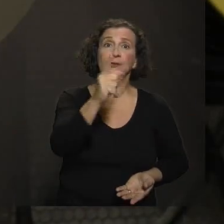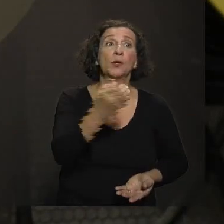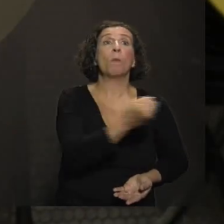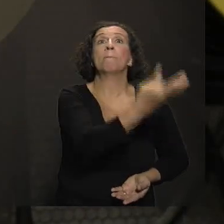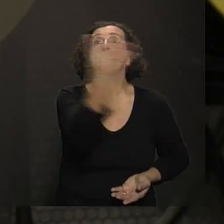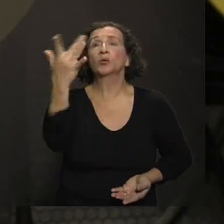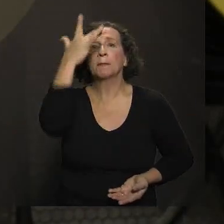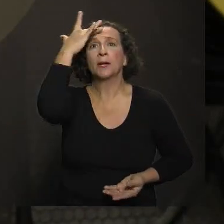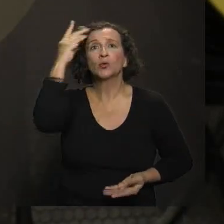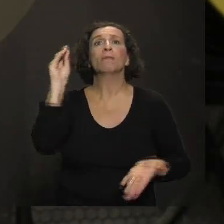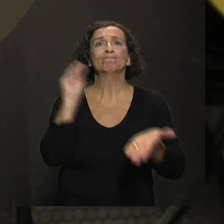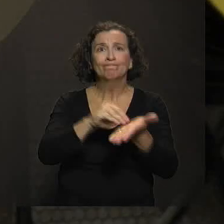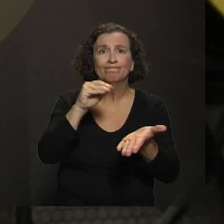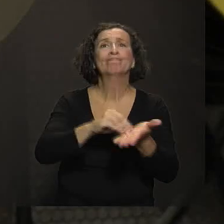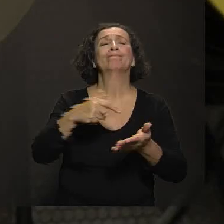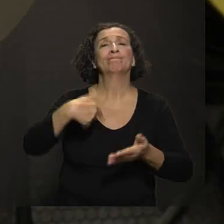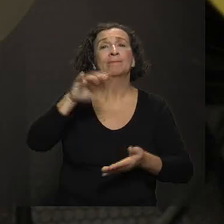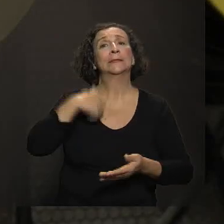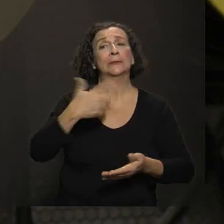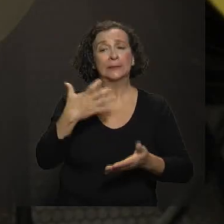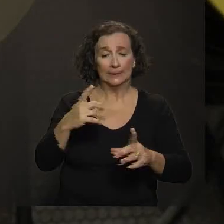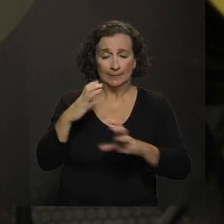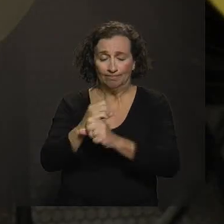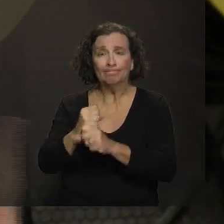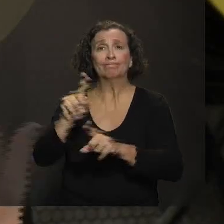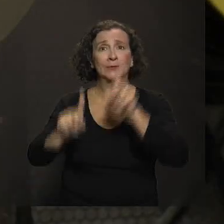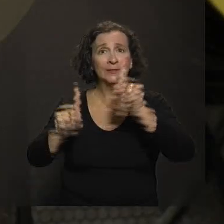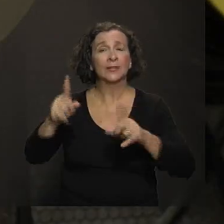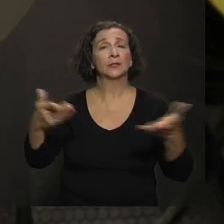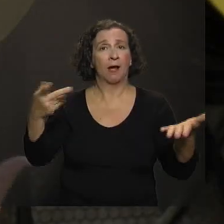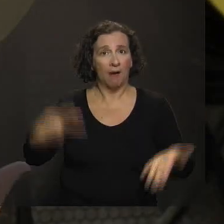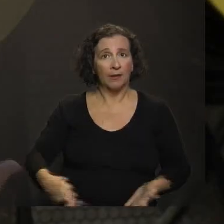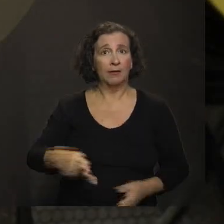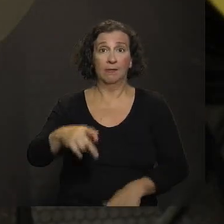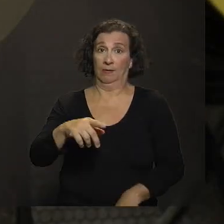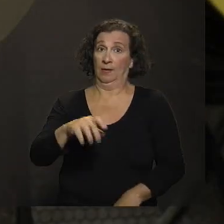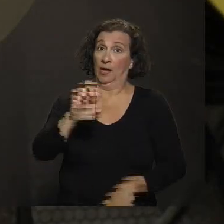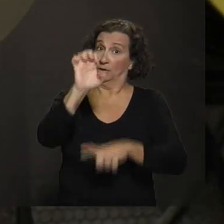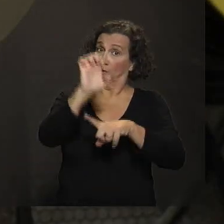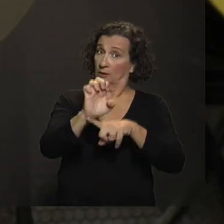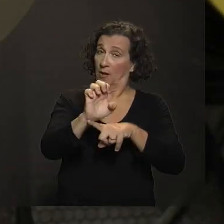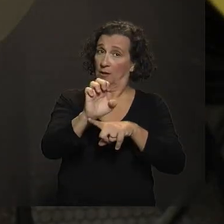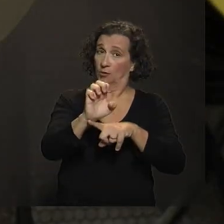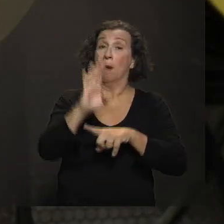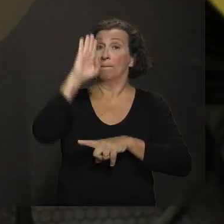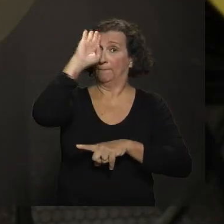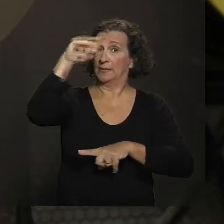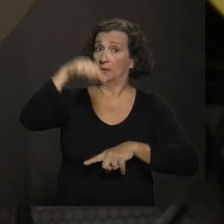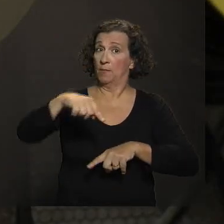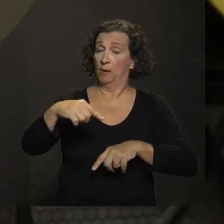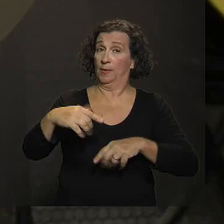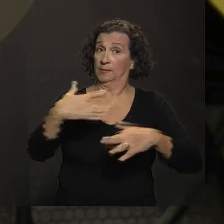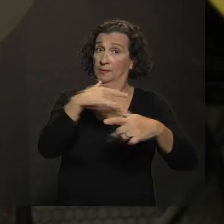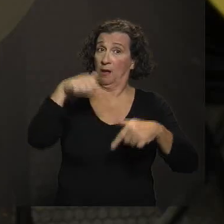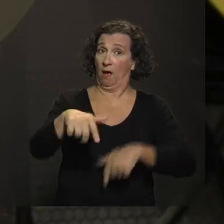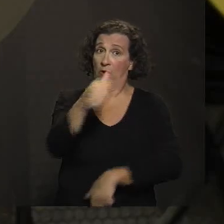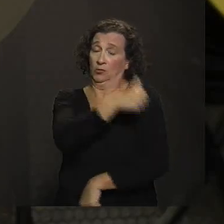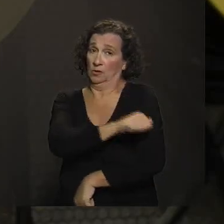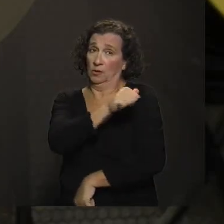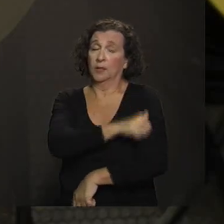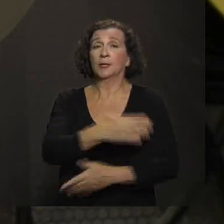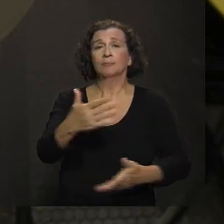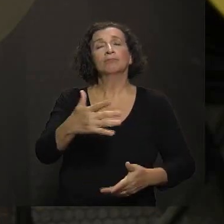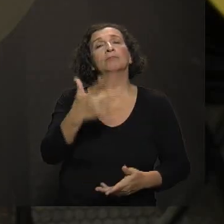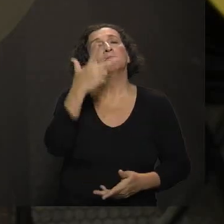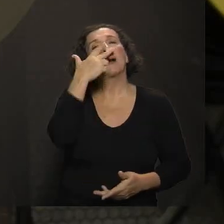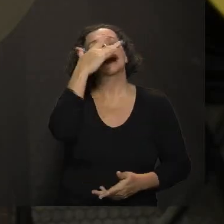como a gente gostaria, pelo menos 95% da população aqui no estado do Rio de Janeiro, na cidade principalmente, por isso. Porque eu acho que as pessoas